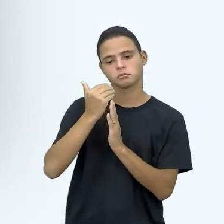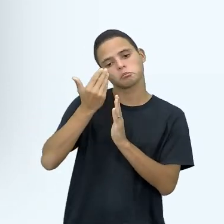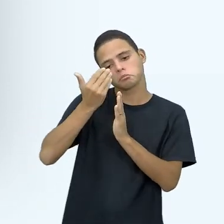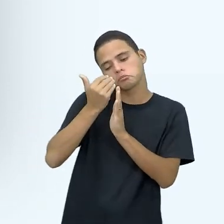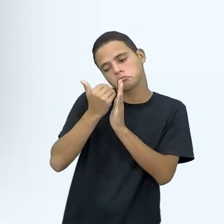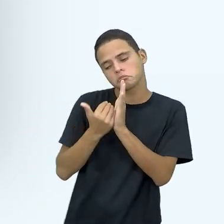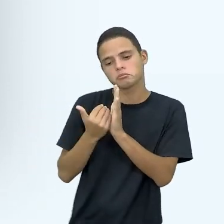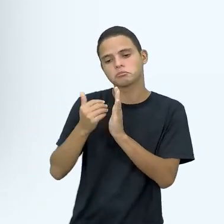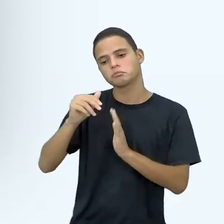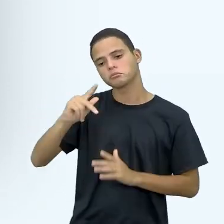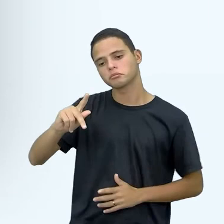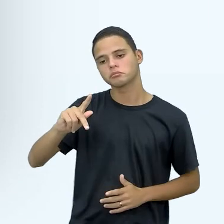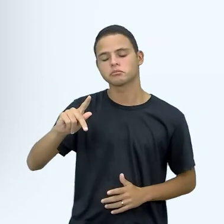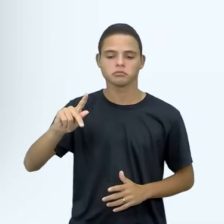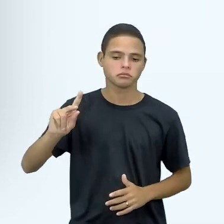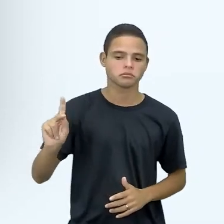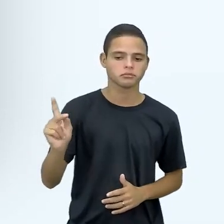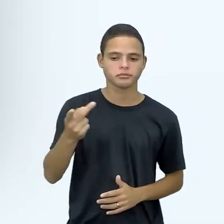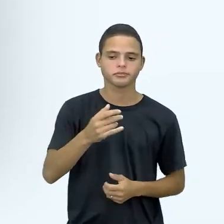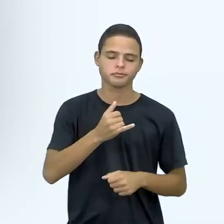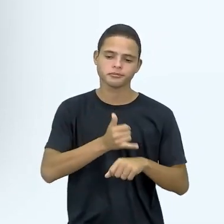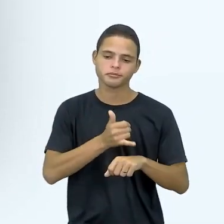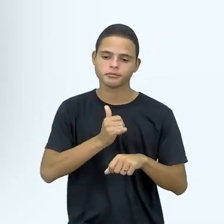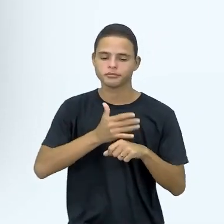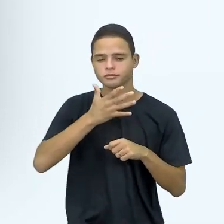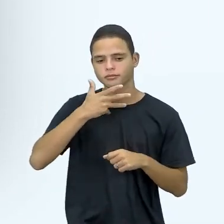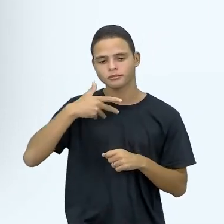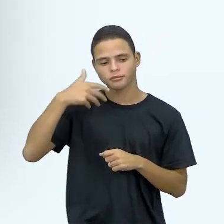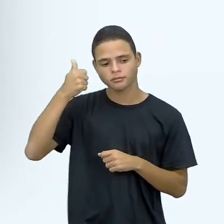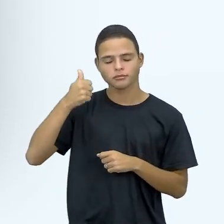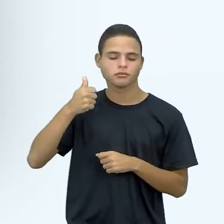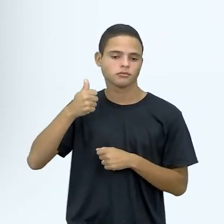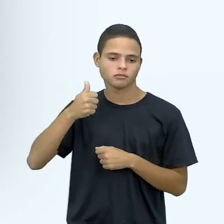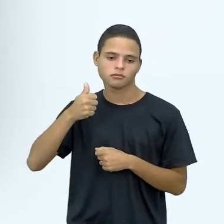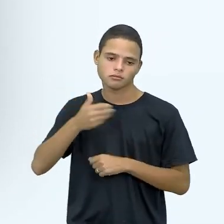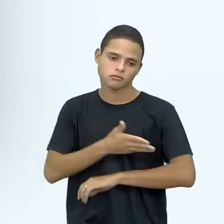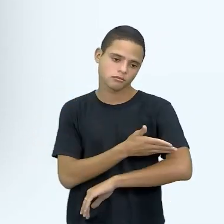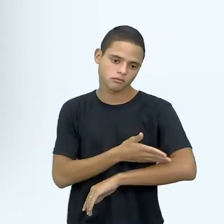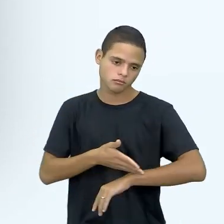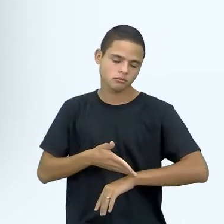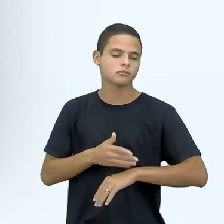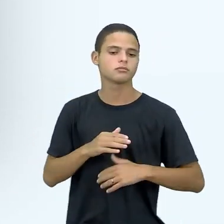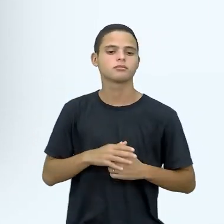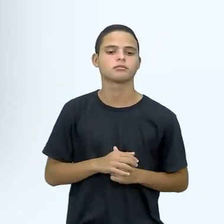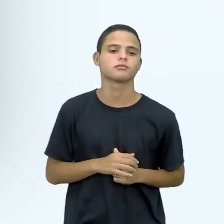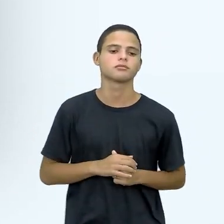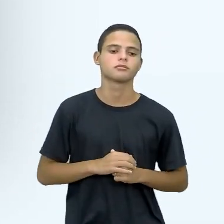pH, né, e disponibilizar melhor o ferro, né, para ter uma melhor absorção, que é comum, né, também é recomendável, né,